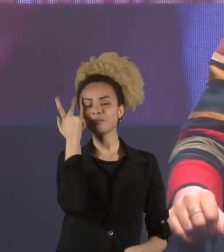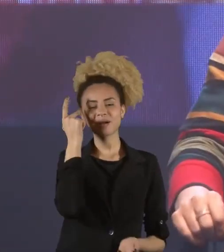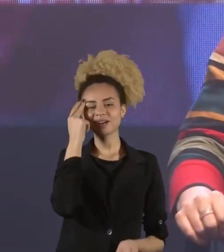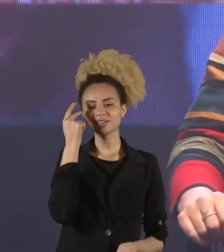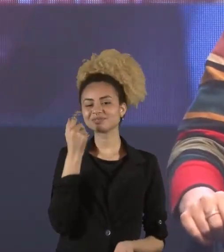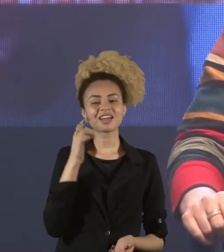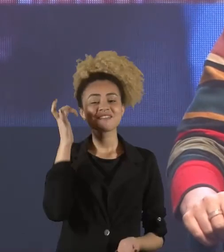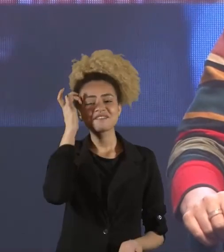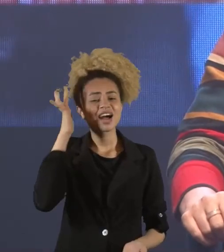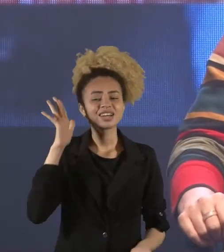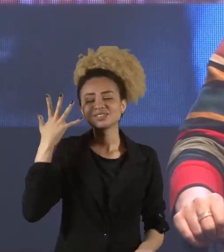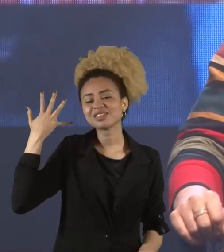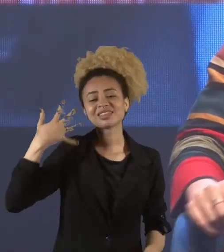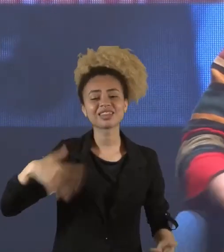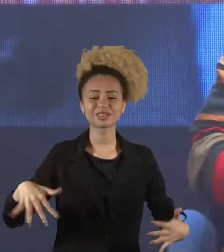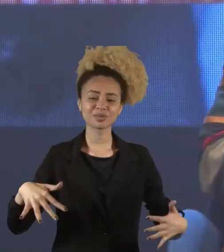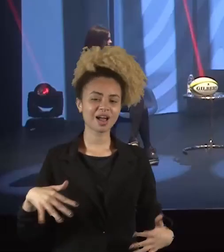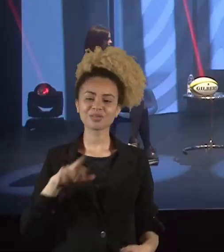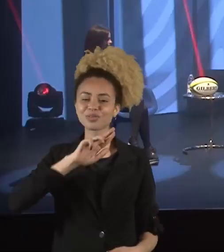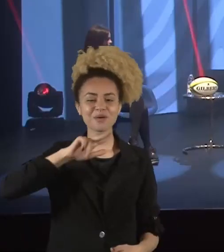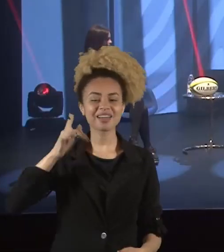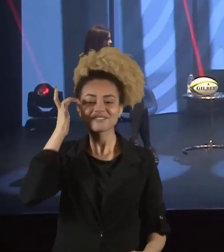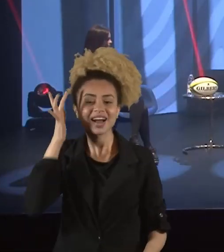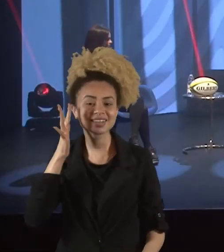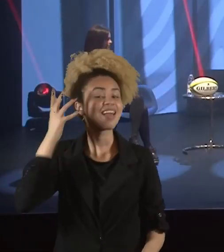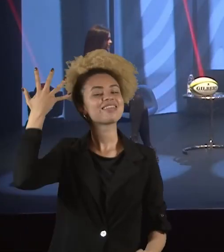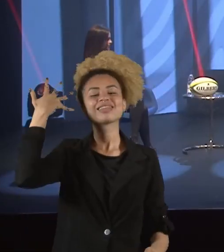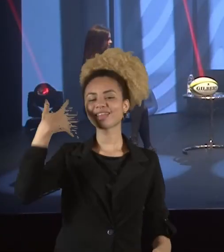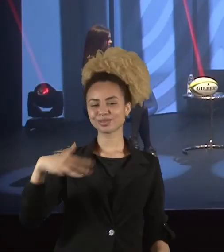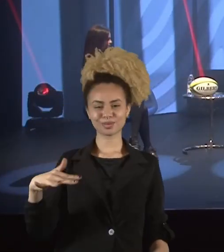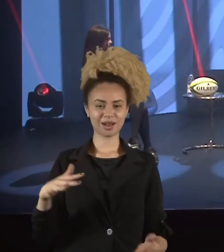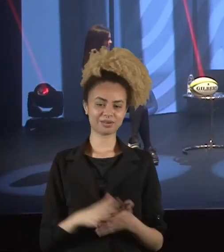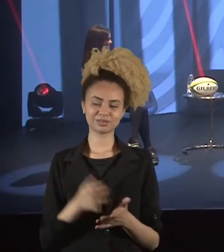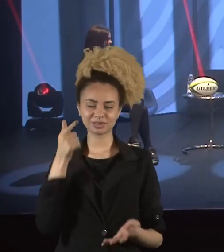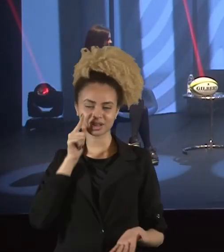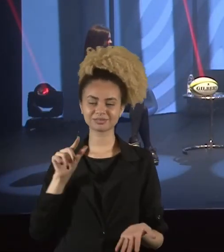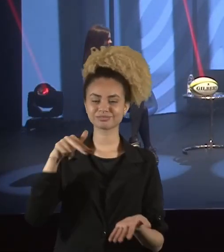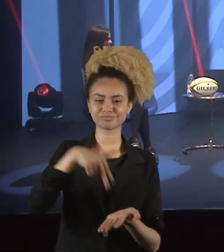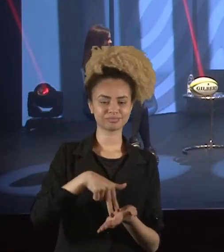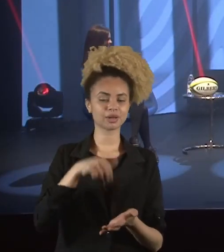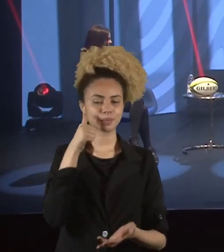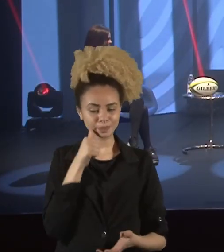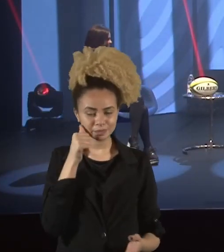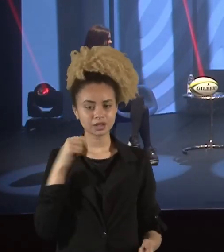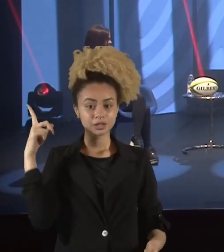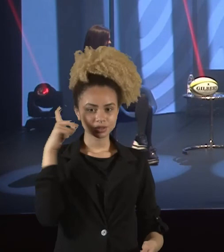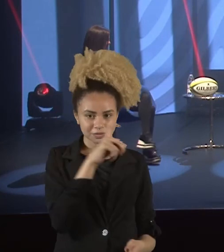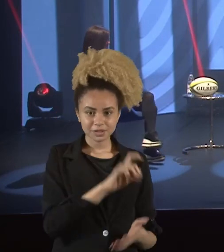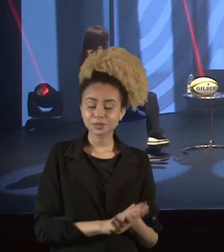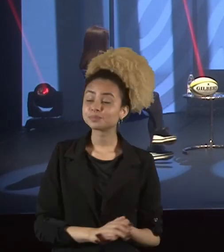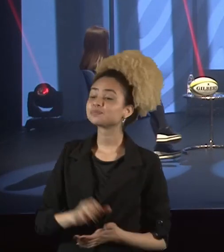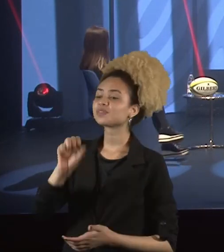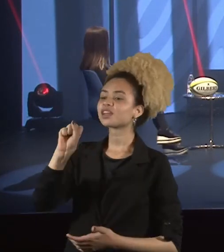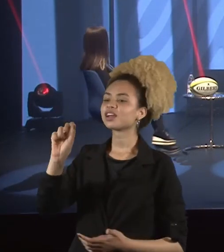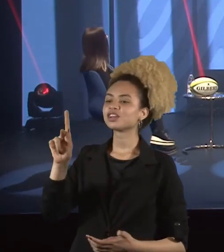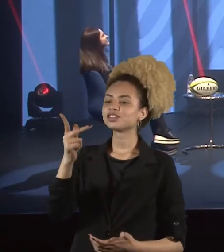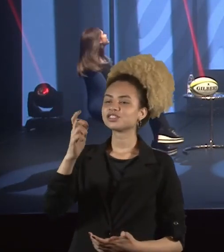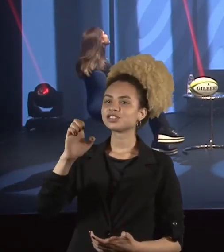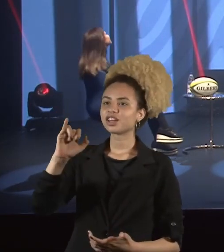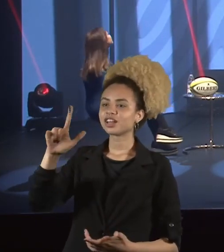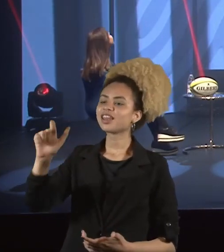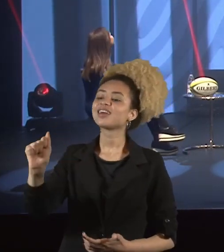facilidade, é naturalmente. Verdade. A gente vai já voltar nesses temas. Sheila, e você? Sheila.